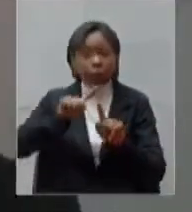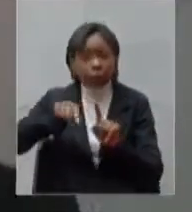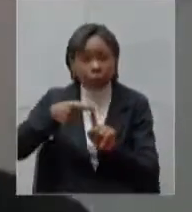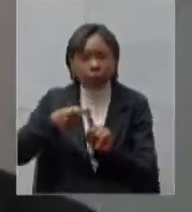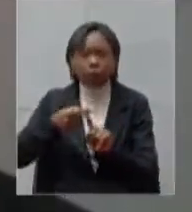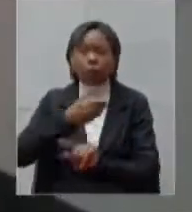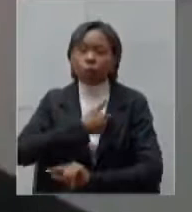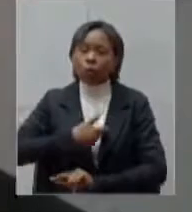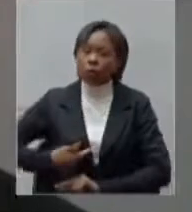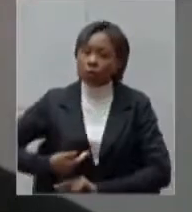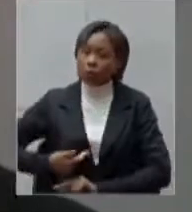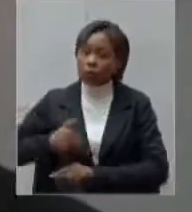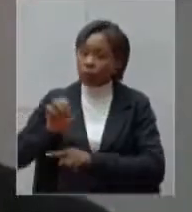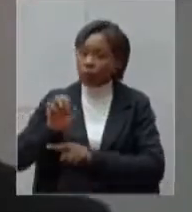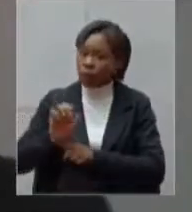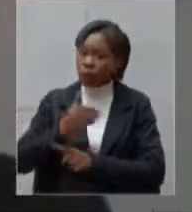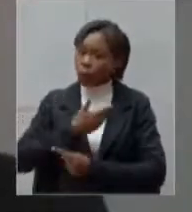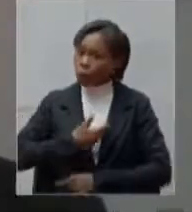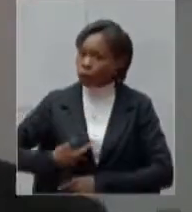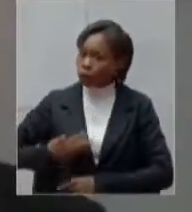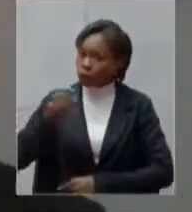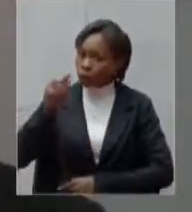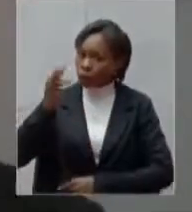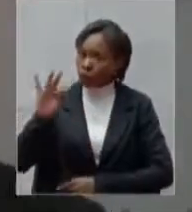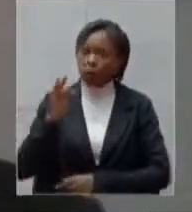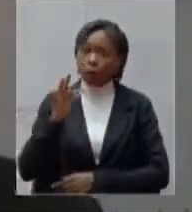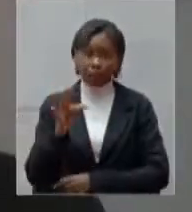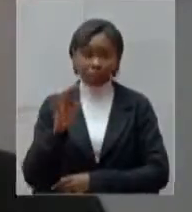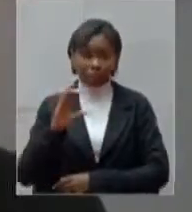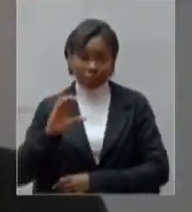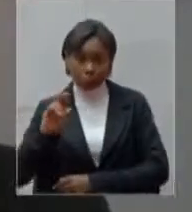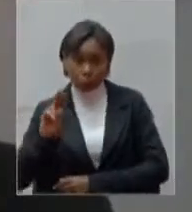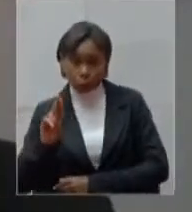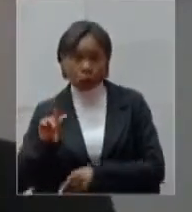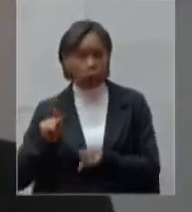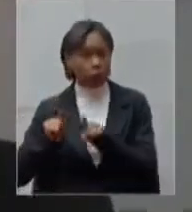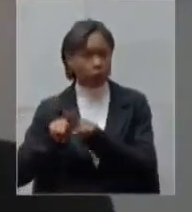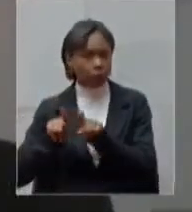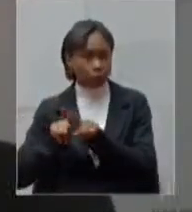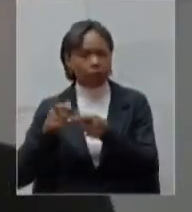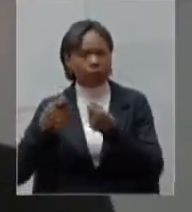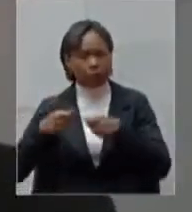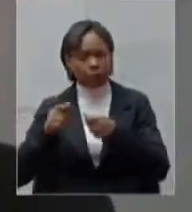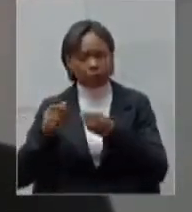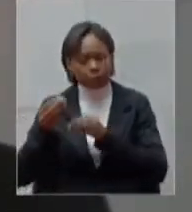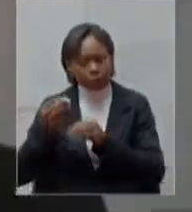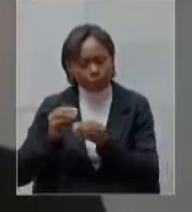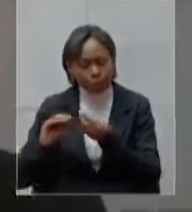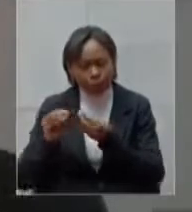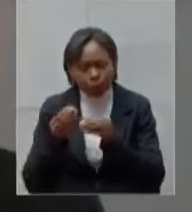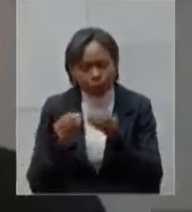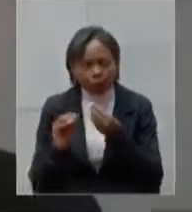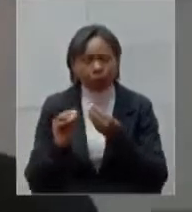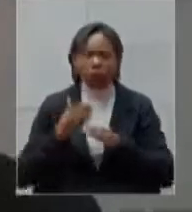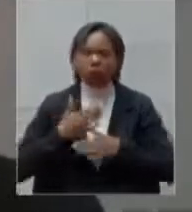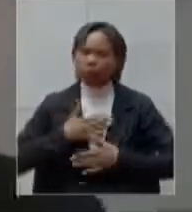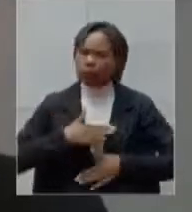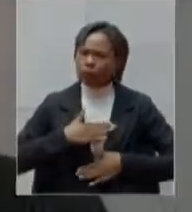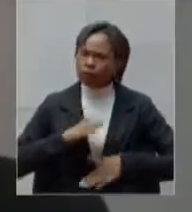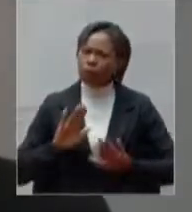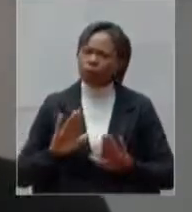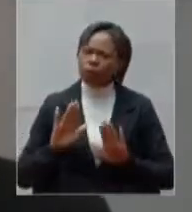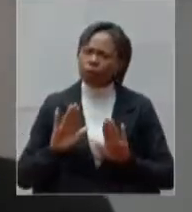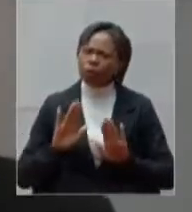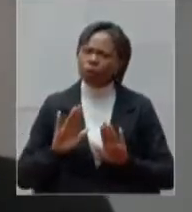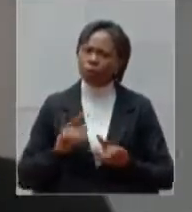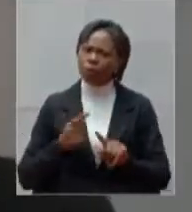governo estadual o Tribunal de Conta do Estado também tem que flexibilizar as coisas para baixo porque